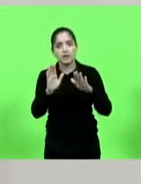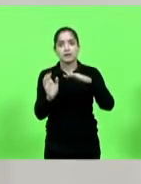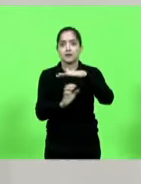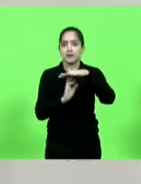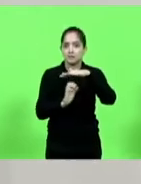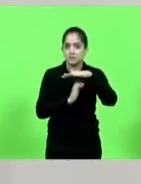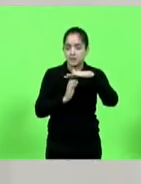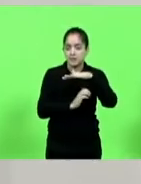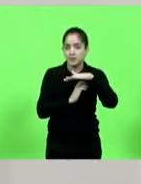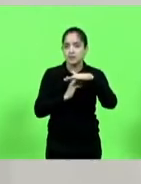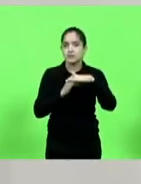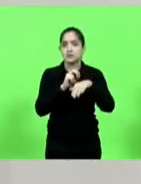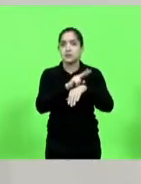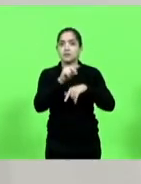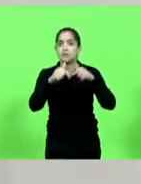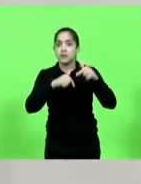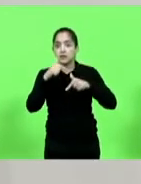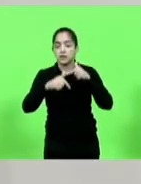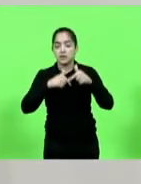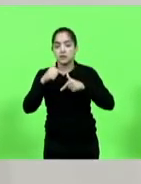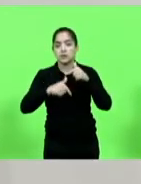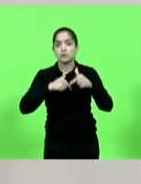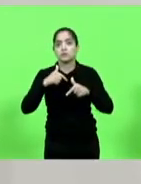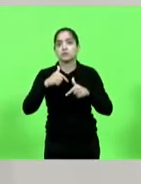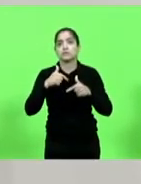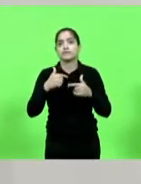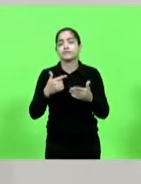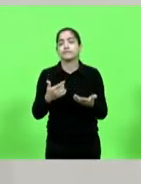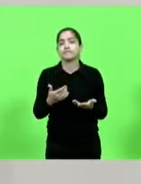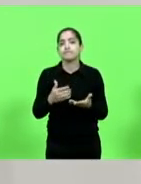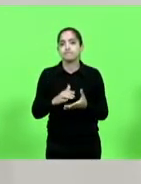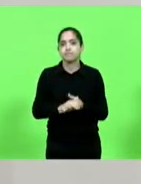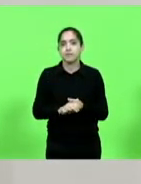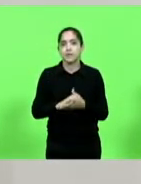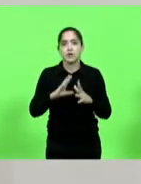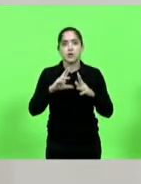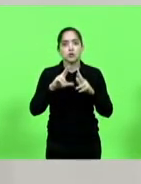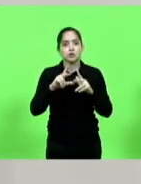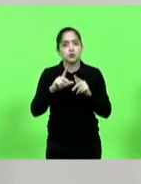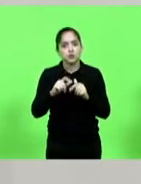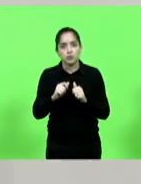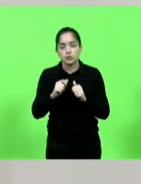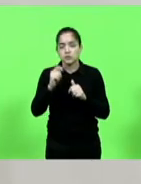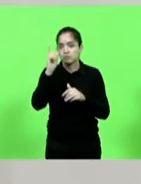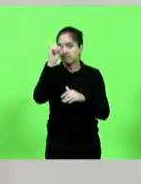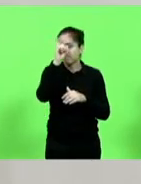emprego. Portanto, toda e qualquer dificuldade,